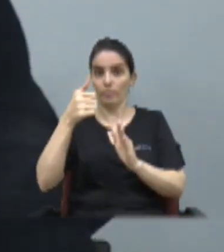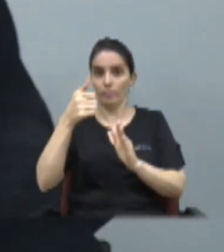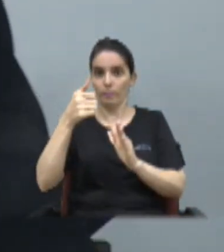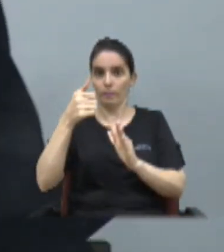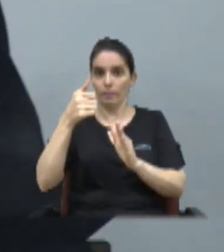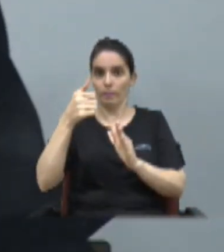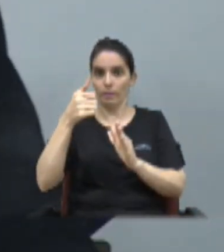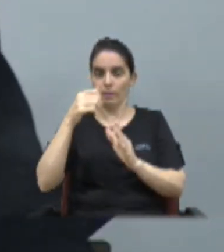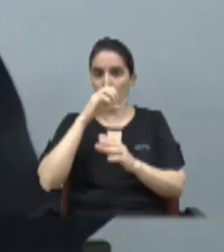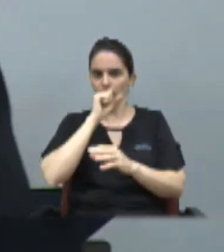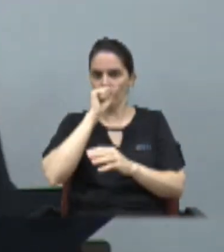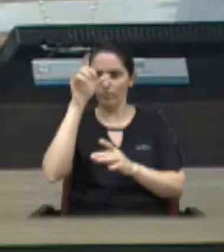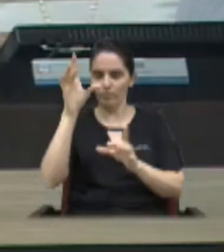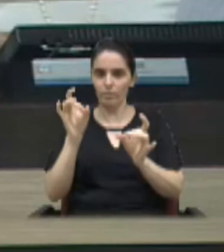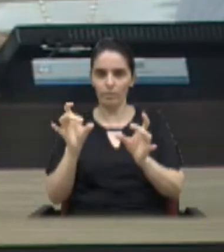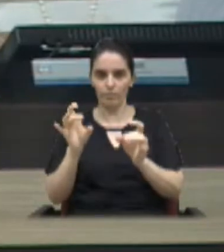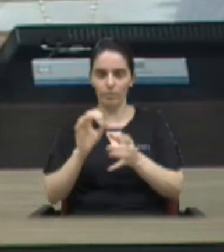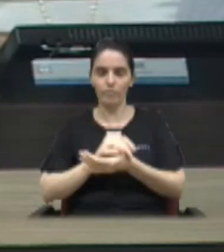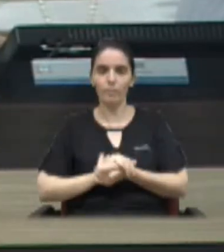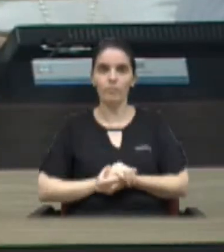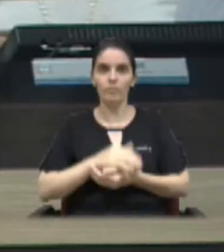da laranja muito obrigado senhor presidente